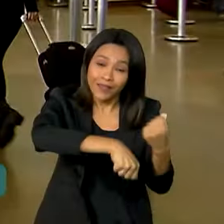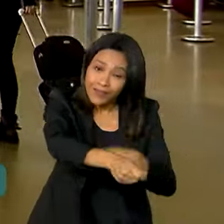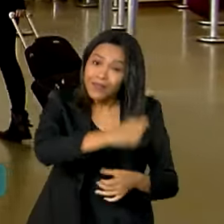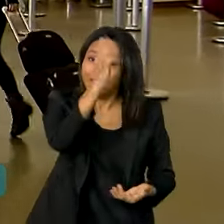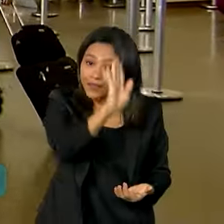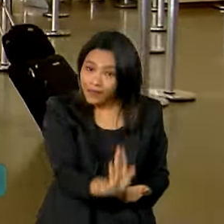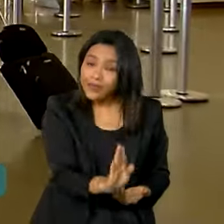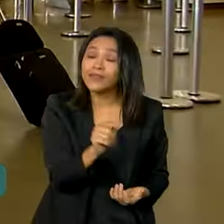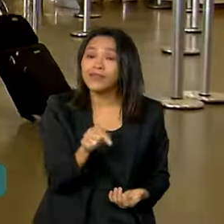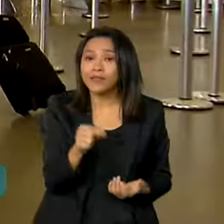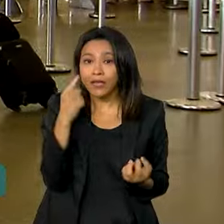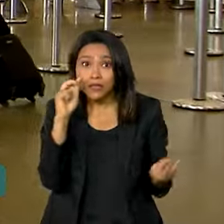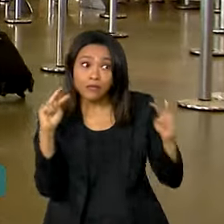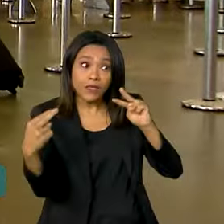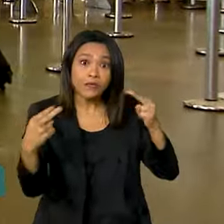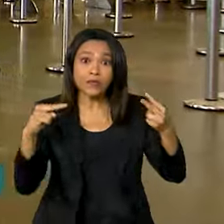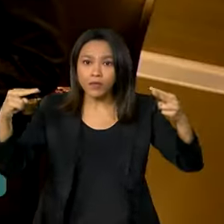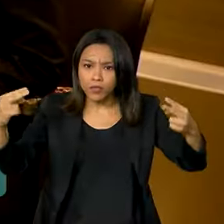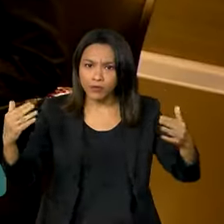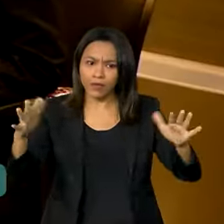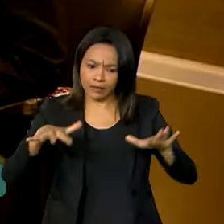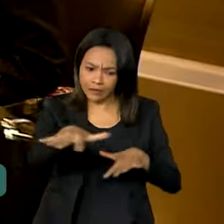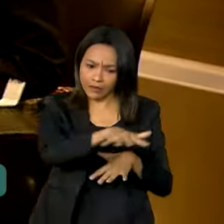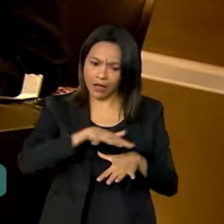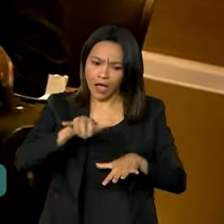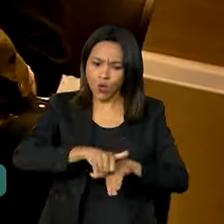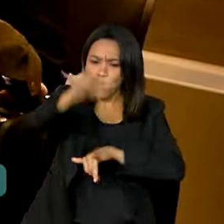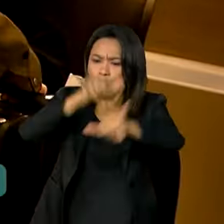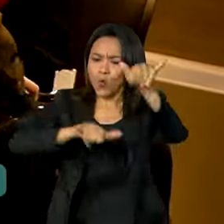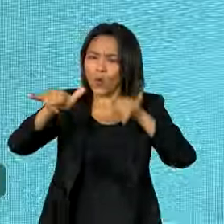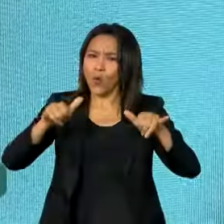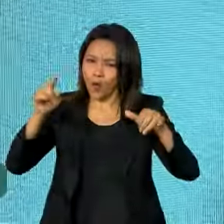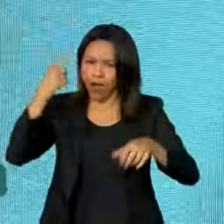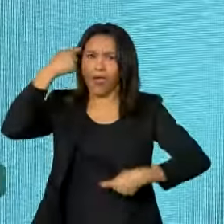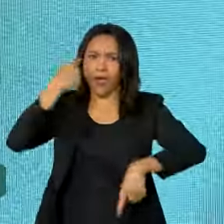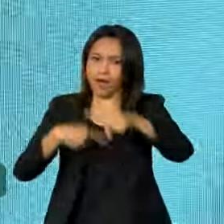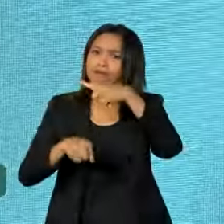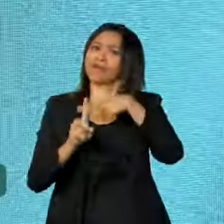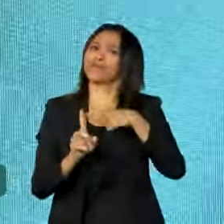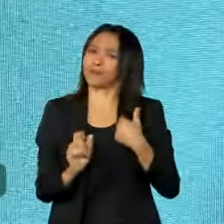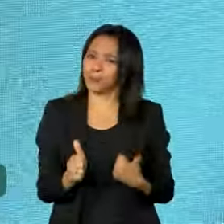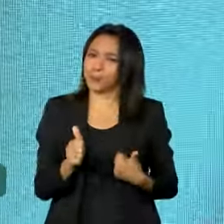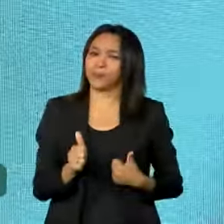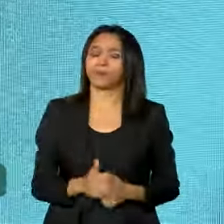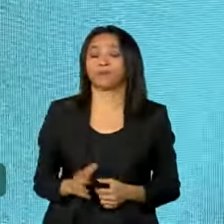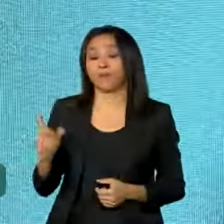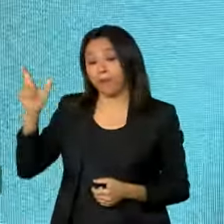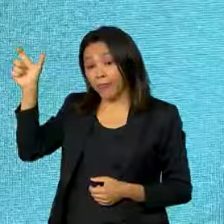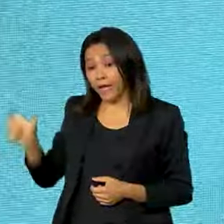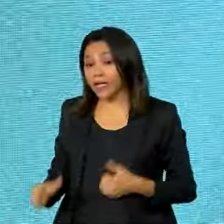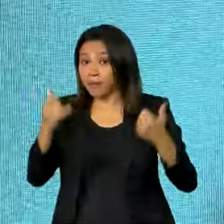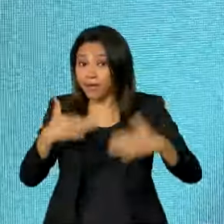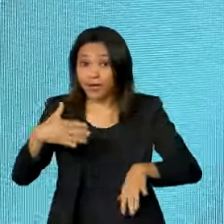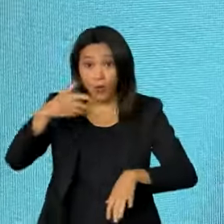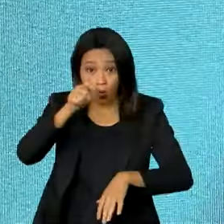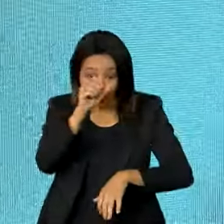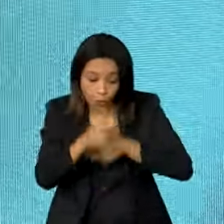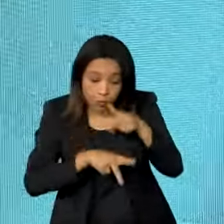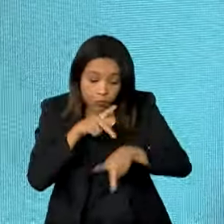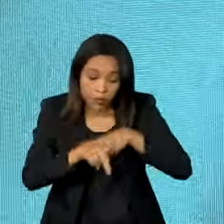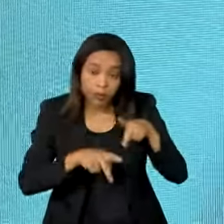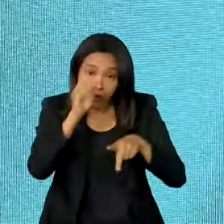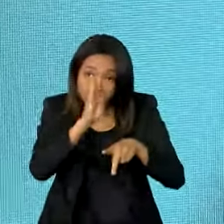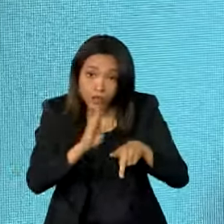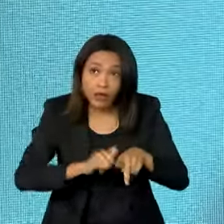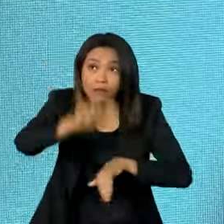e as perspectivas para o setor são otimistas. Na hora que o brasileiro está fazendo turismo, é porque